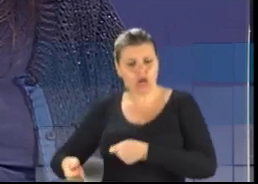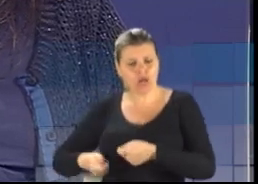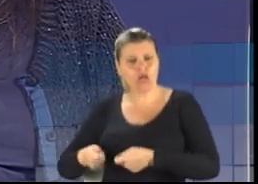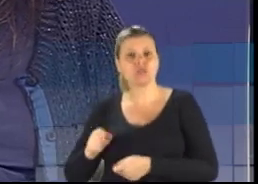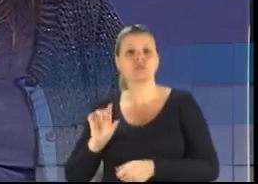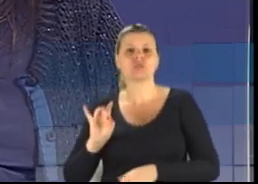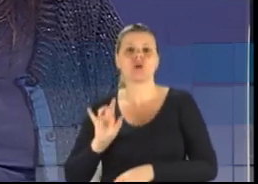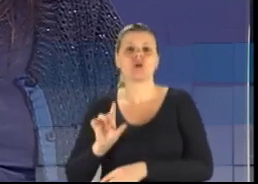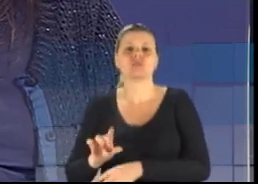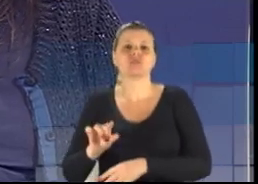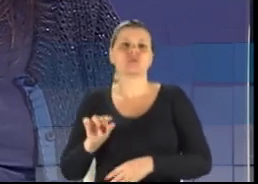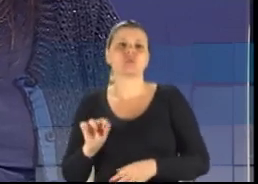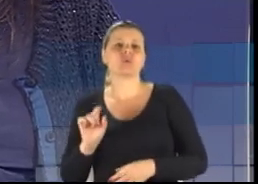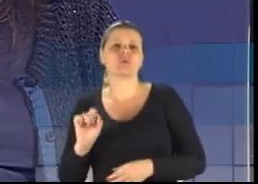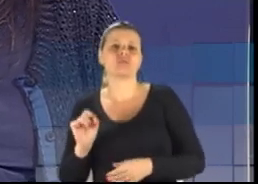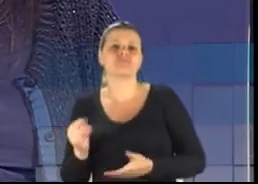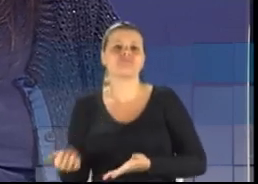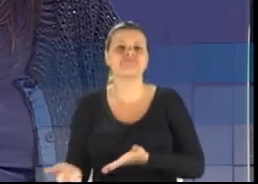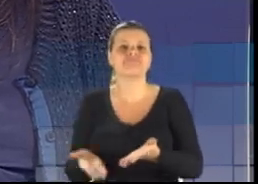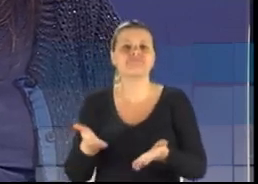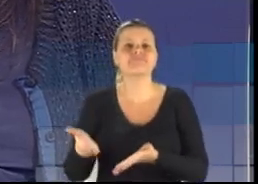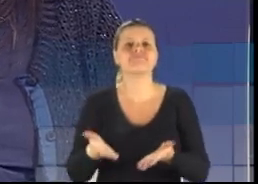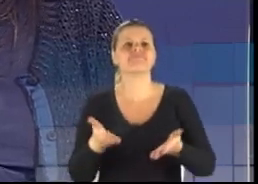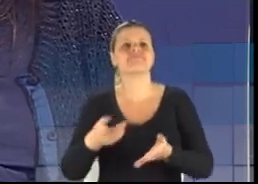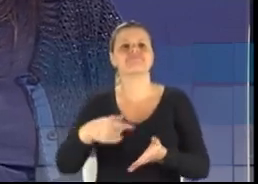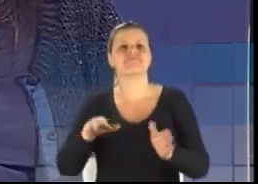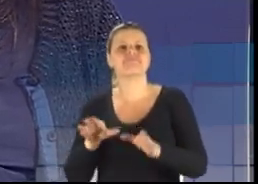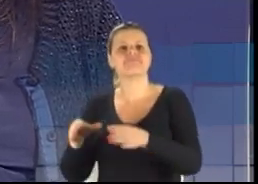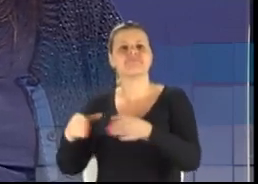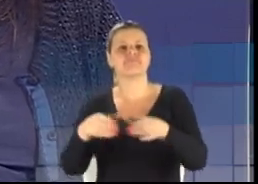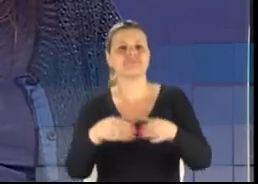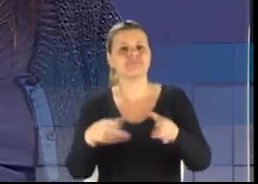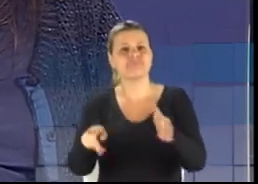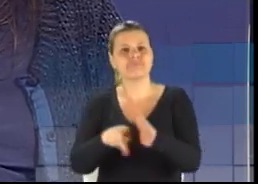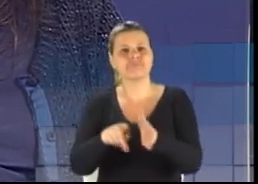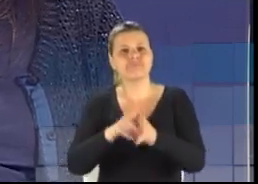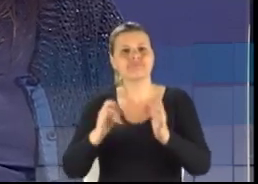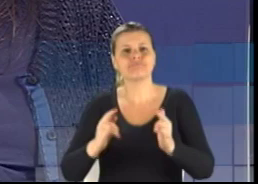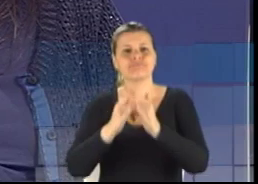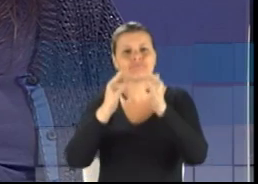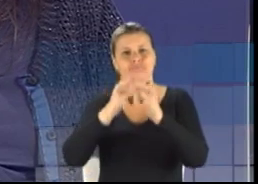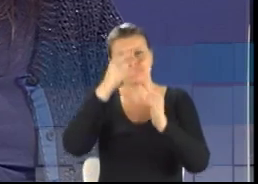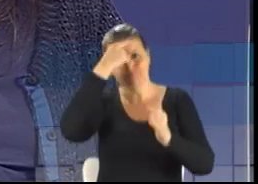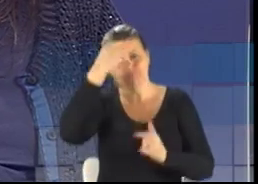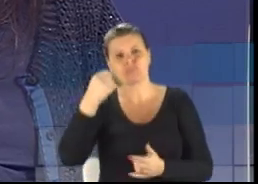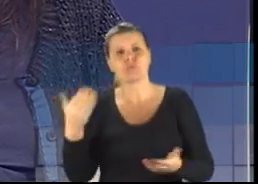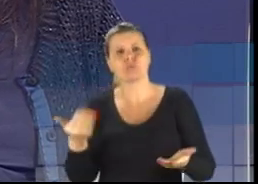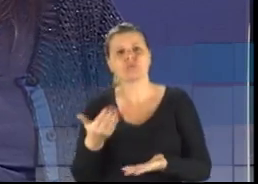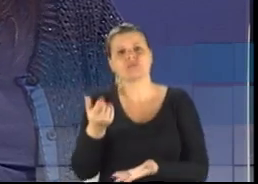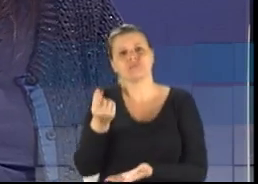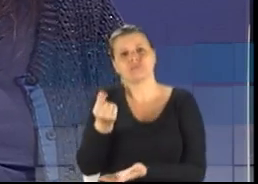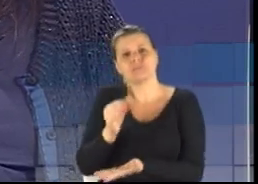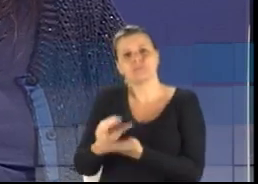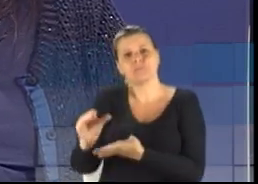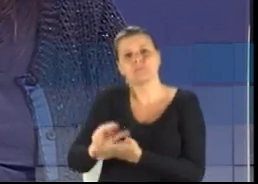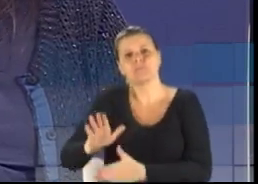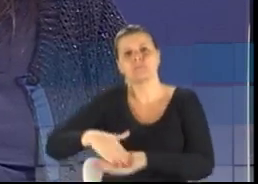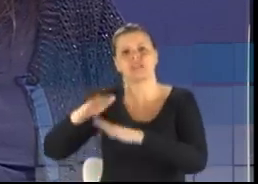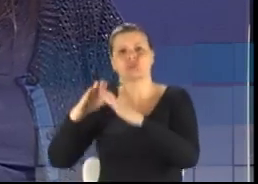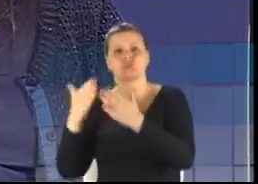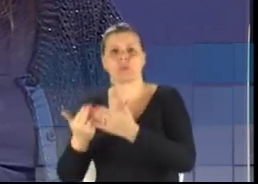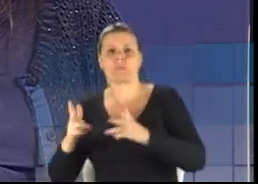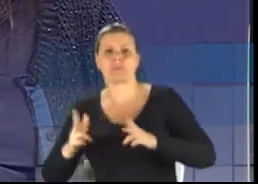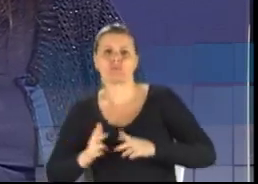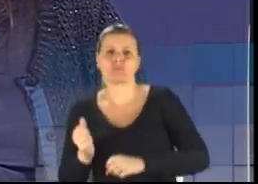a bancada das instituições de ensino superior e hoje dá mais dinheiro para a escola privada do que para a pública.